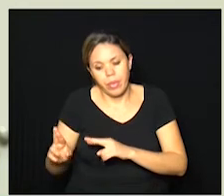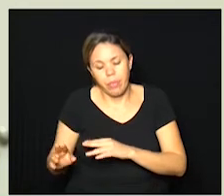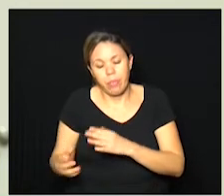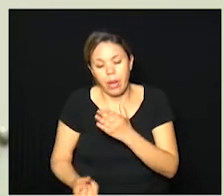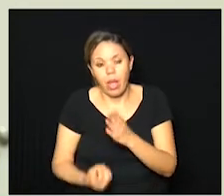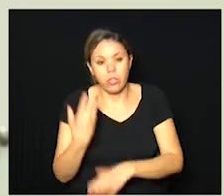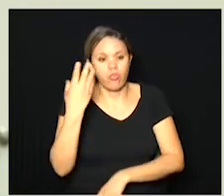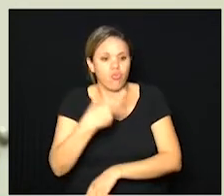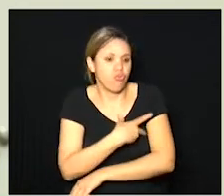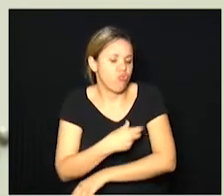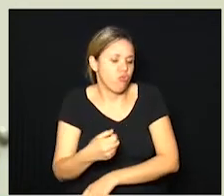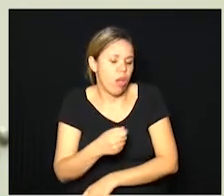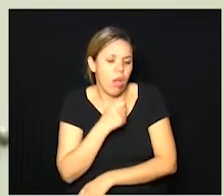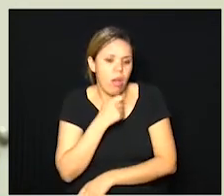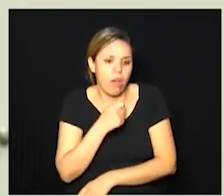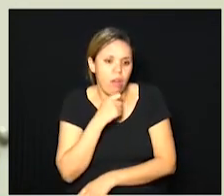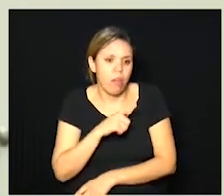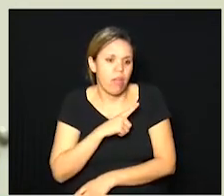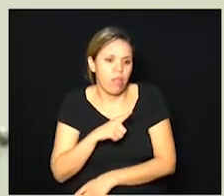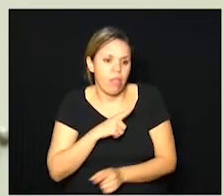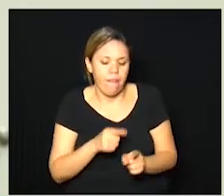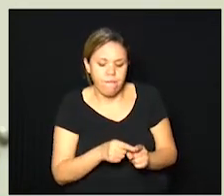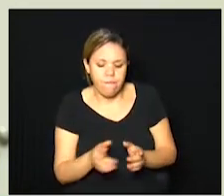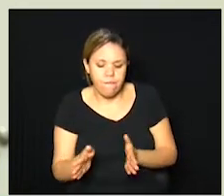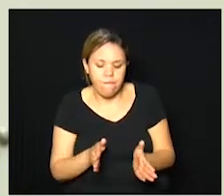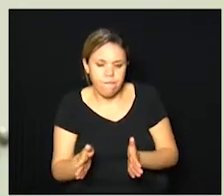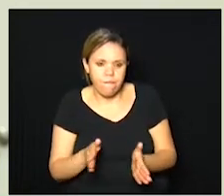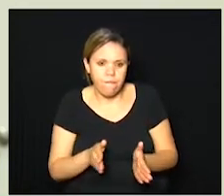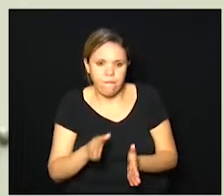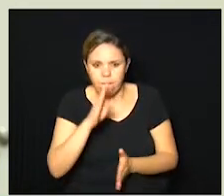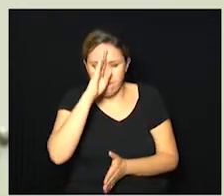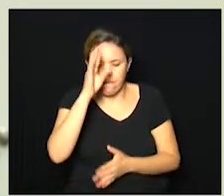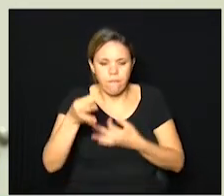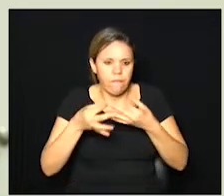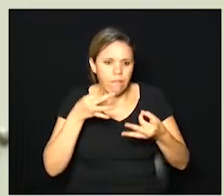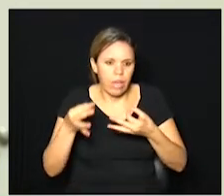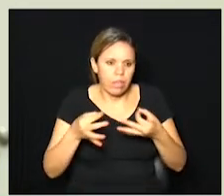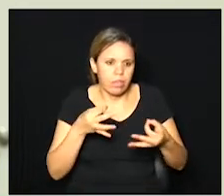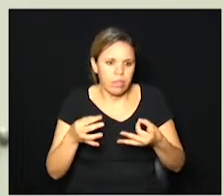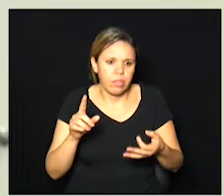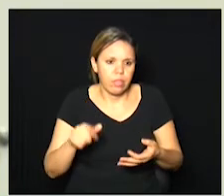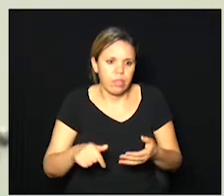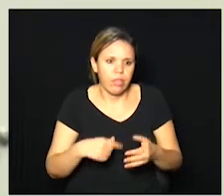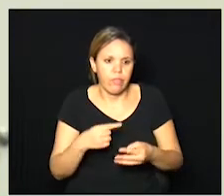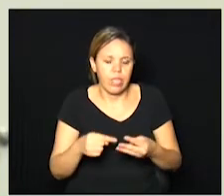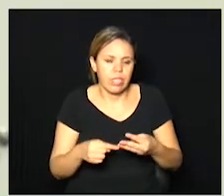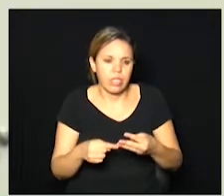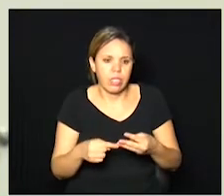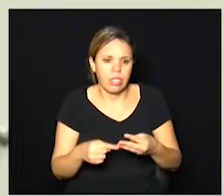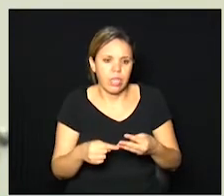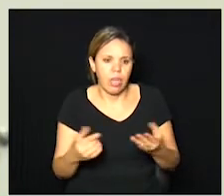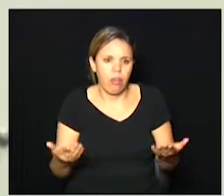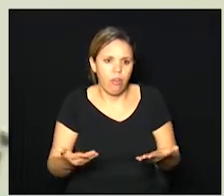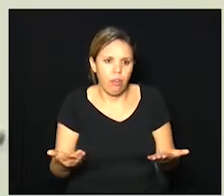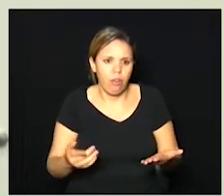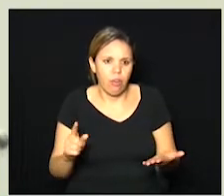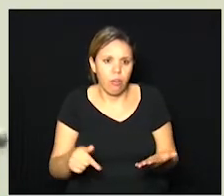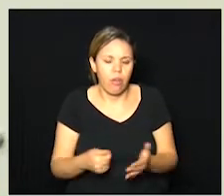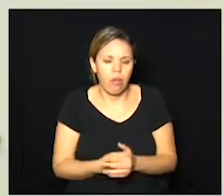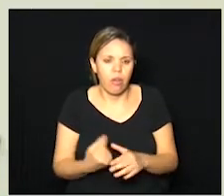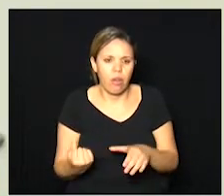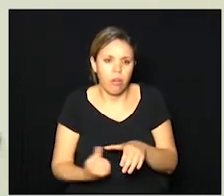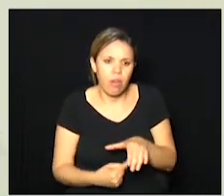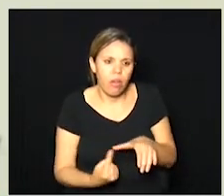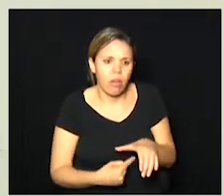vacina mas ainda temos uma fase crítica fundamental no desenvolvimento que é a fase 3 agora é a fase clínica e